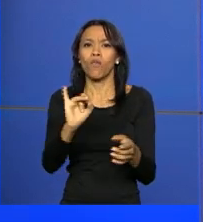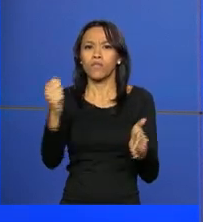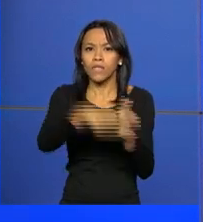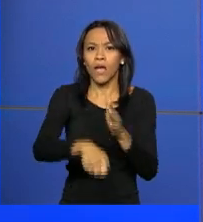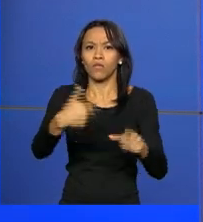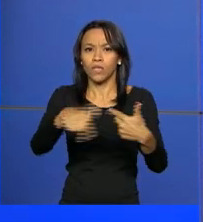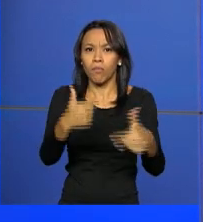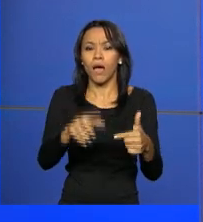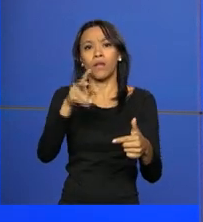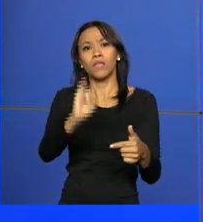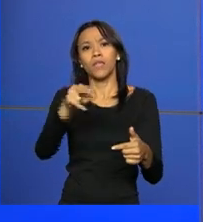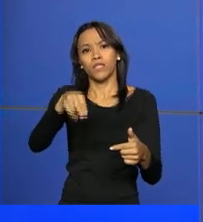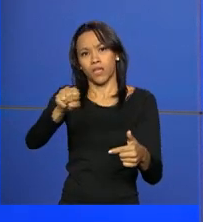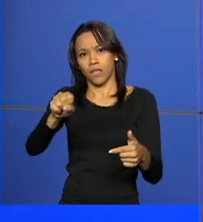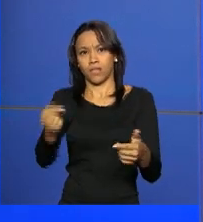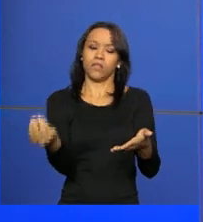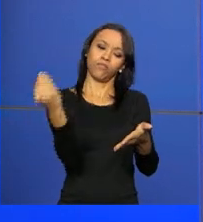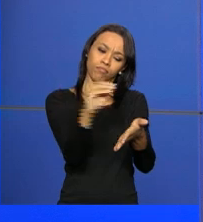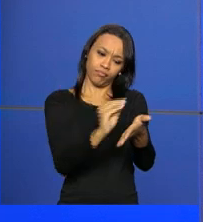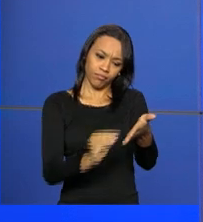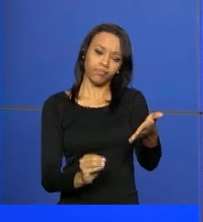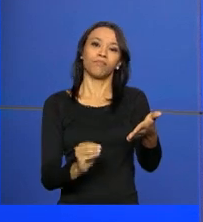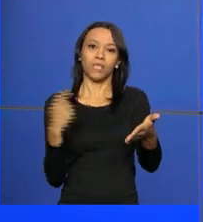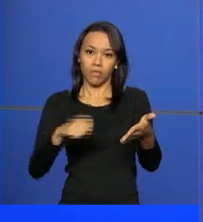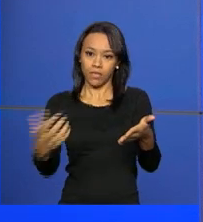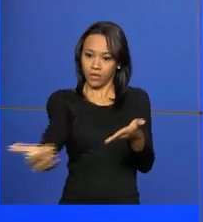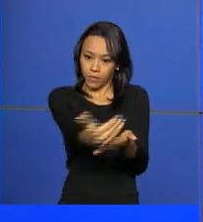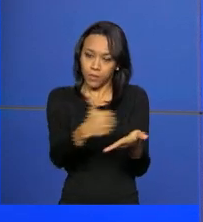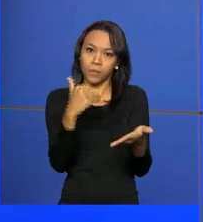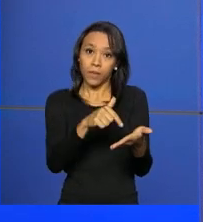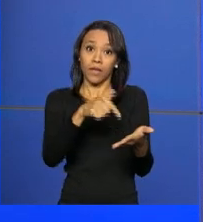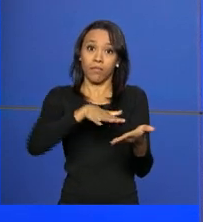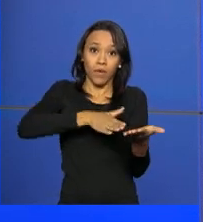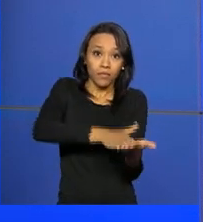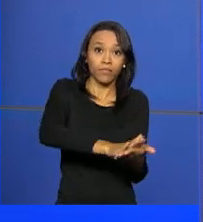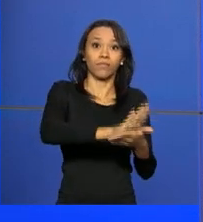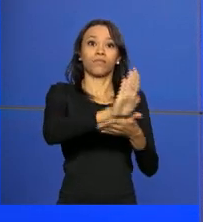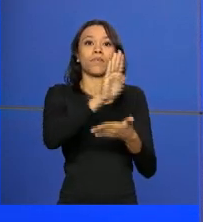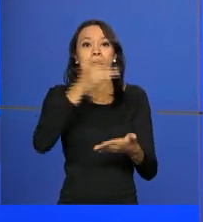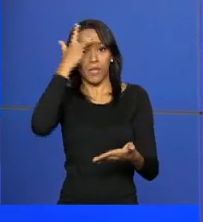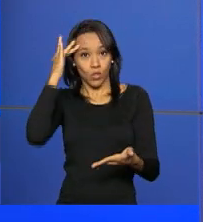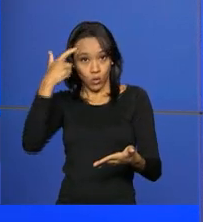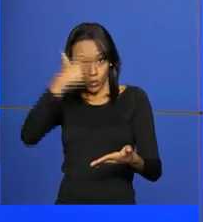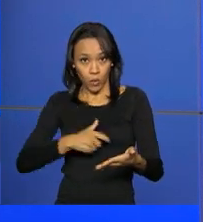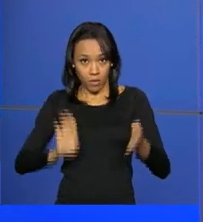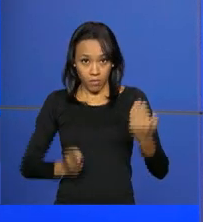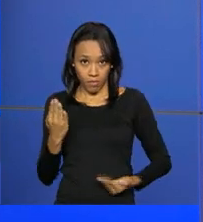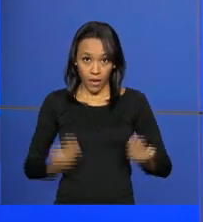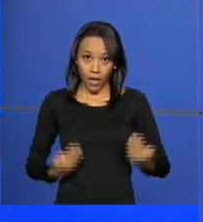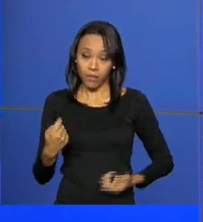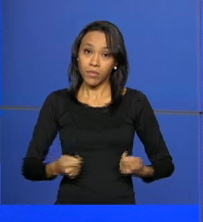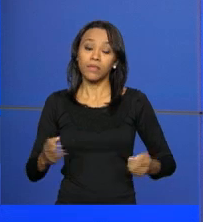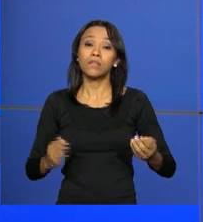previdenciárias que devem ser recolhidas pelos patrões. Para a emissão da guia unificada, o empregador deve acessar a